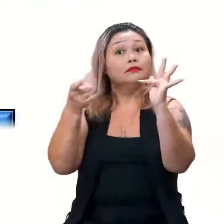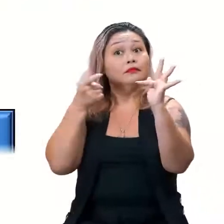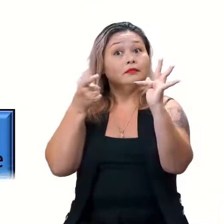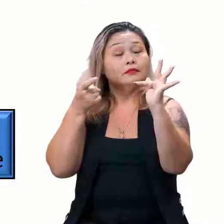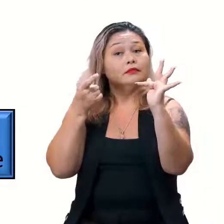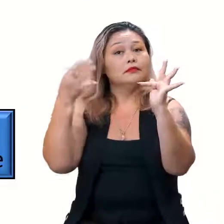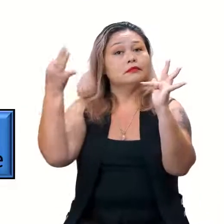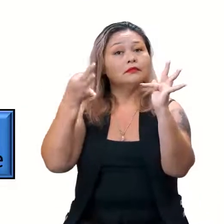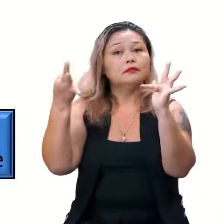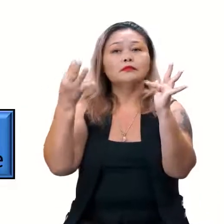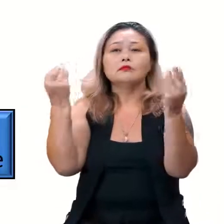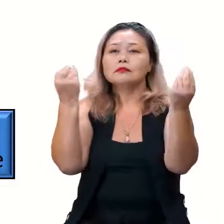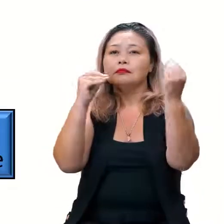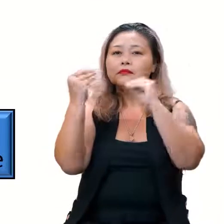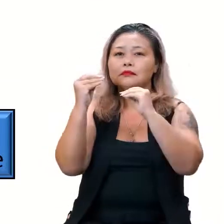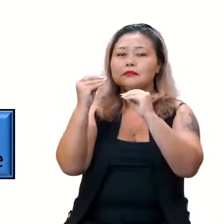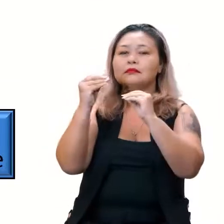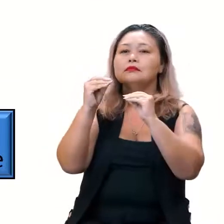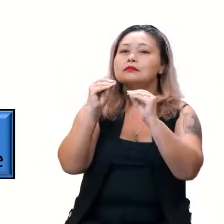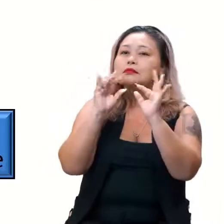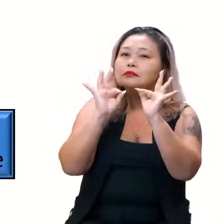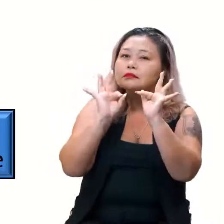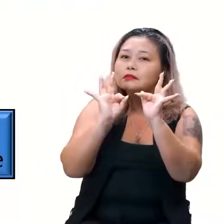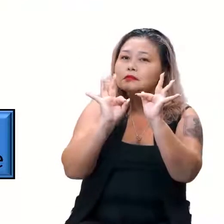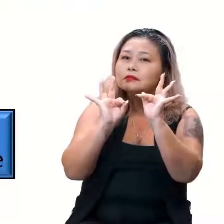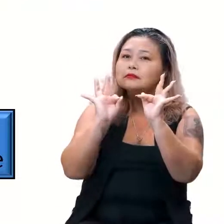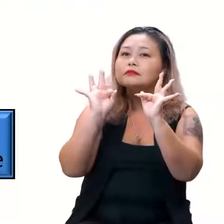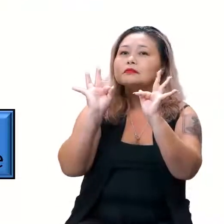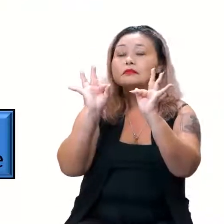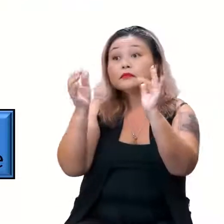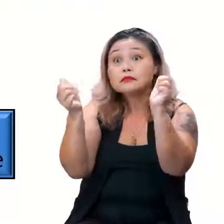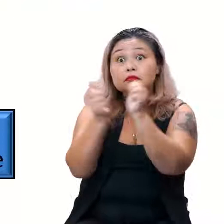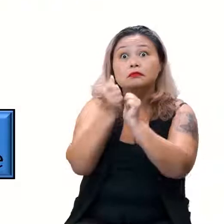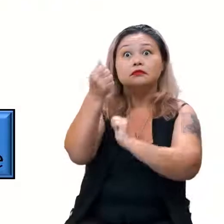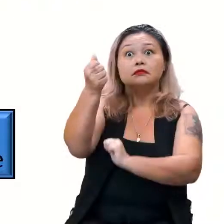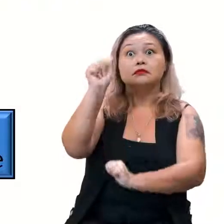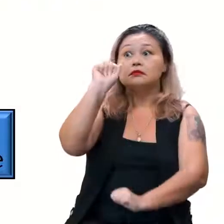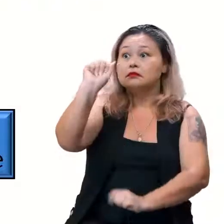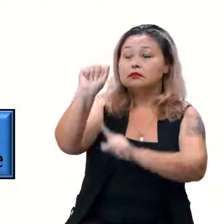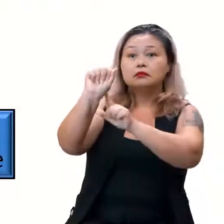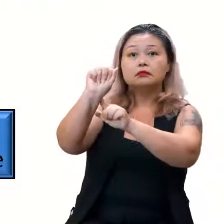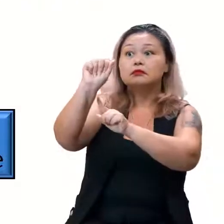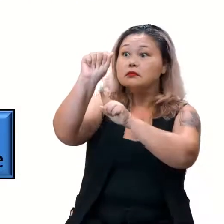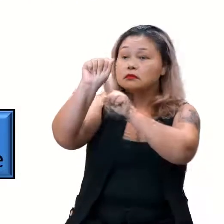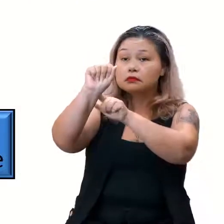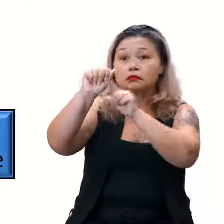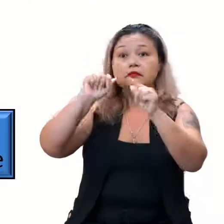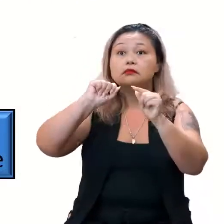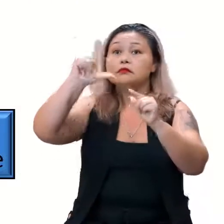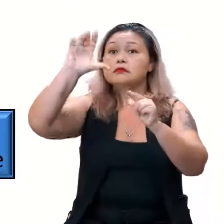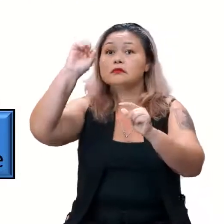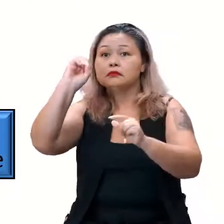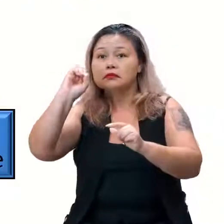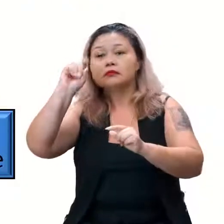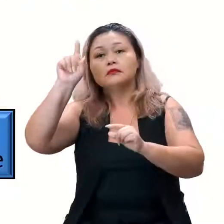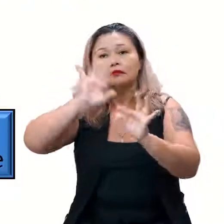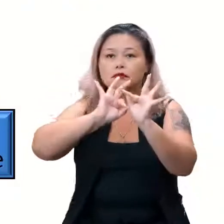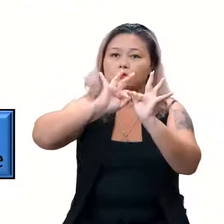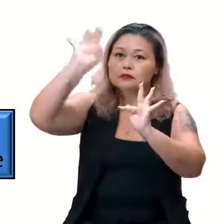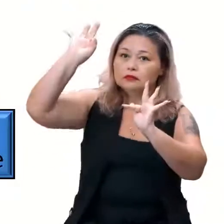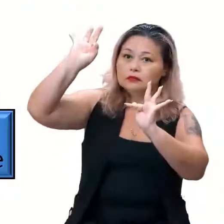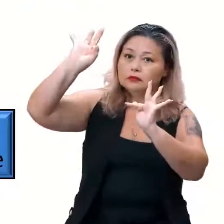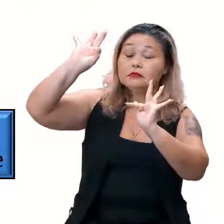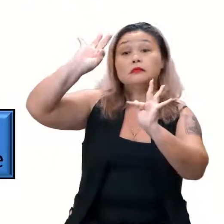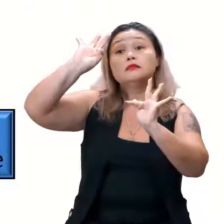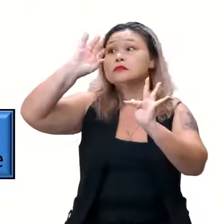nosso gráfico é medido pelo nosso coeficiente a. Se o a é maior que zero, ela é crescente.